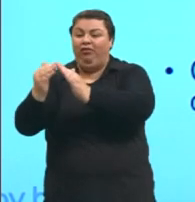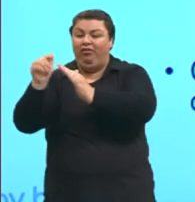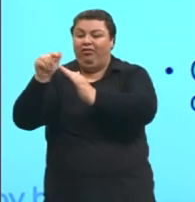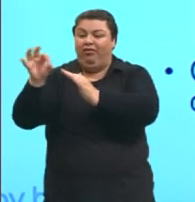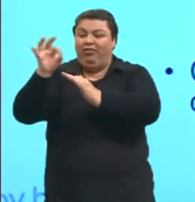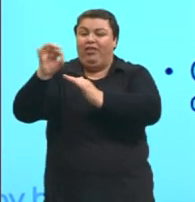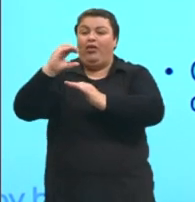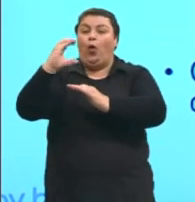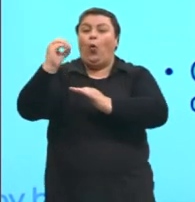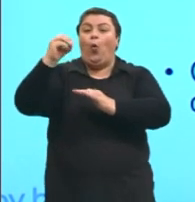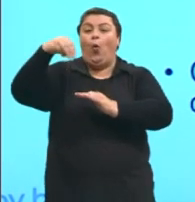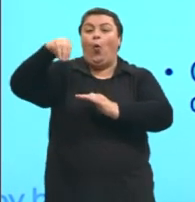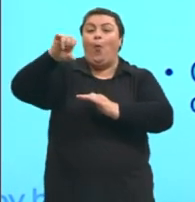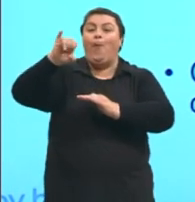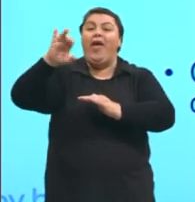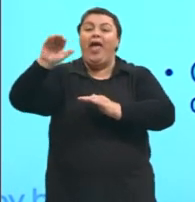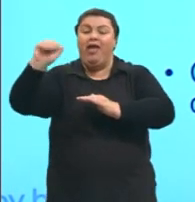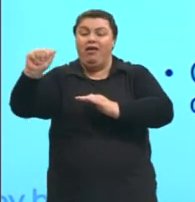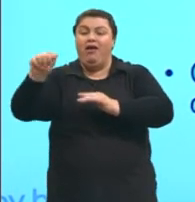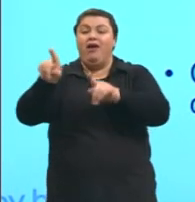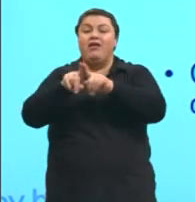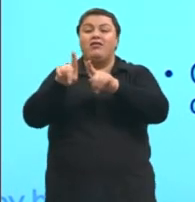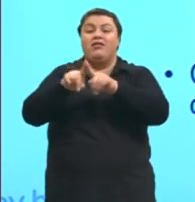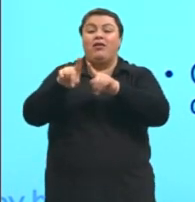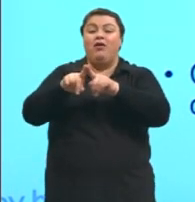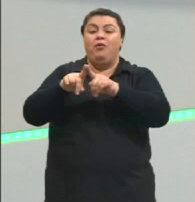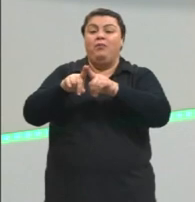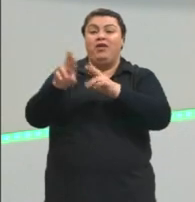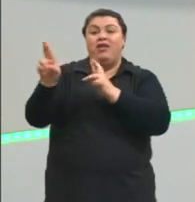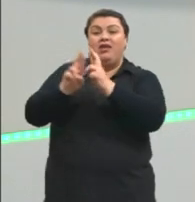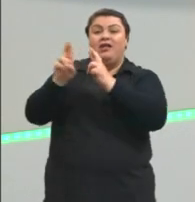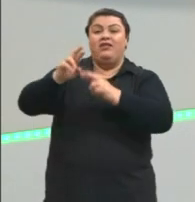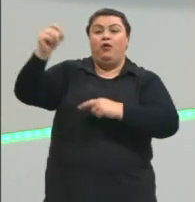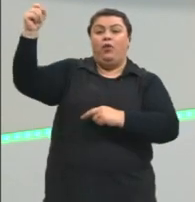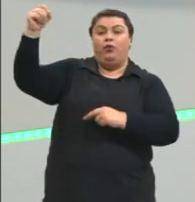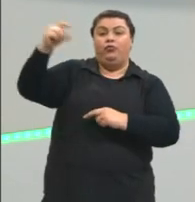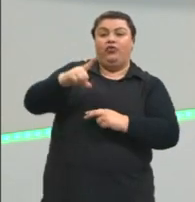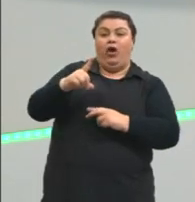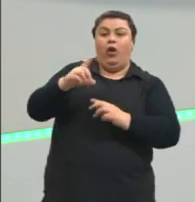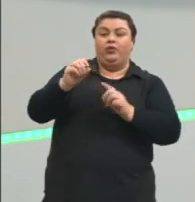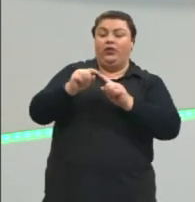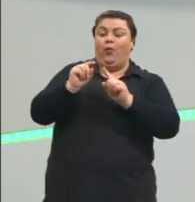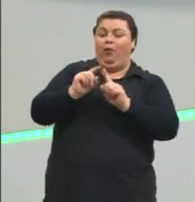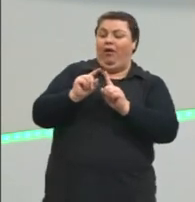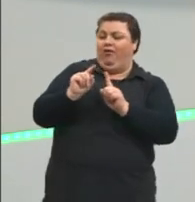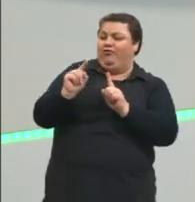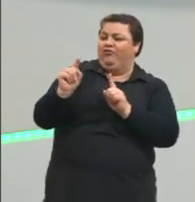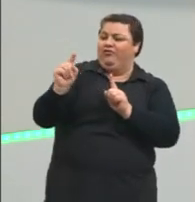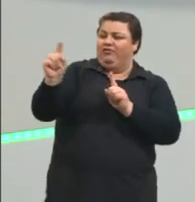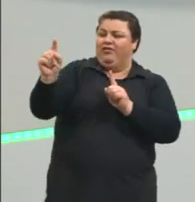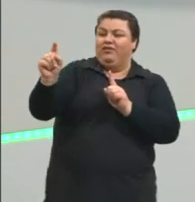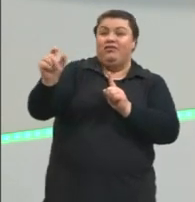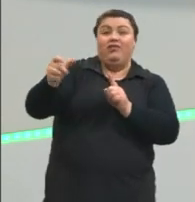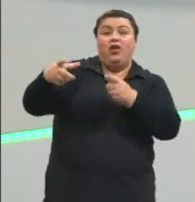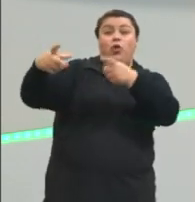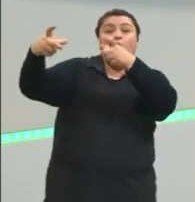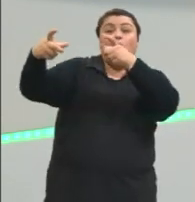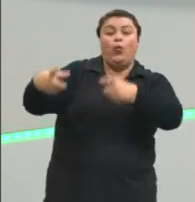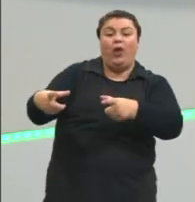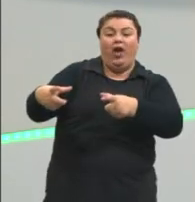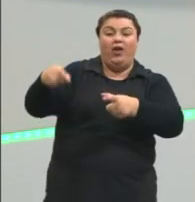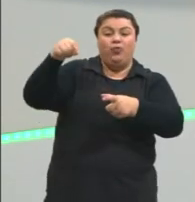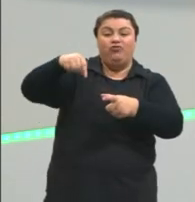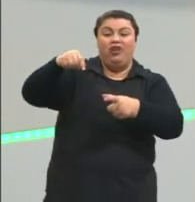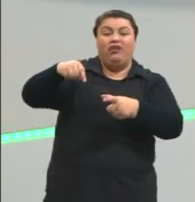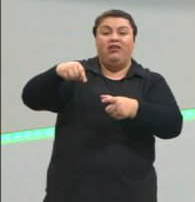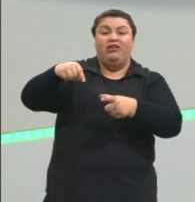ao sol. Então, a distância e a posição onde elas poderiam encontrar alimento